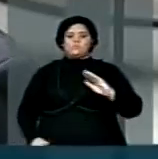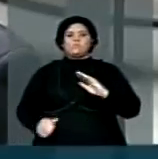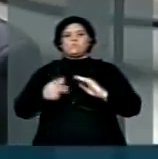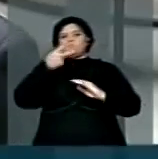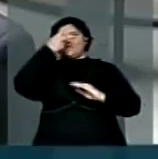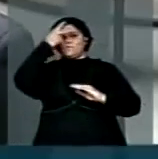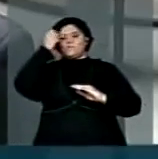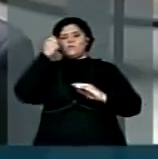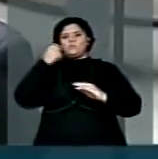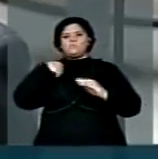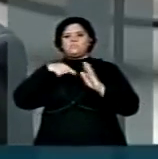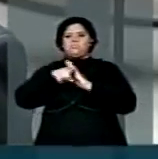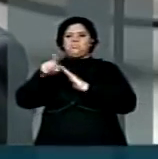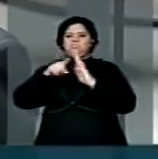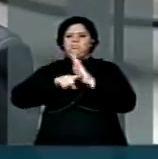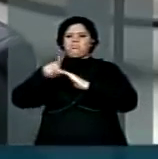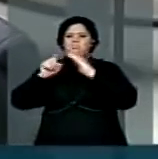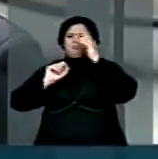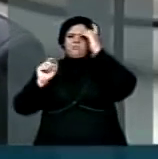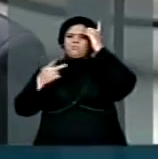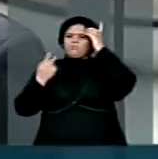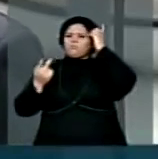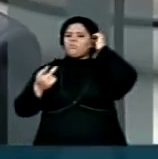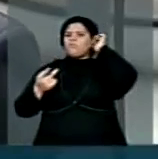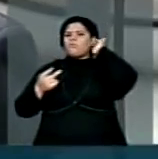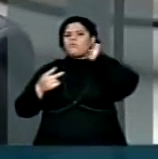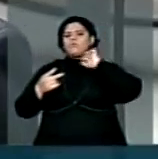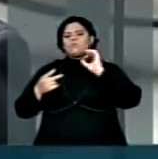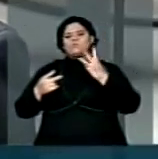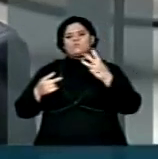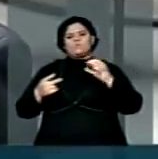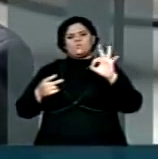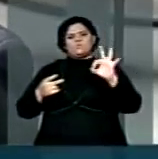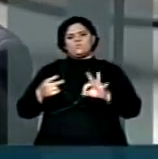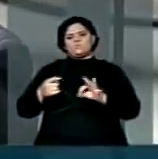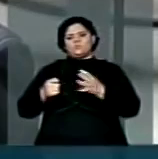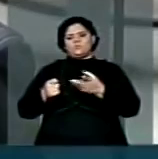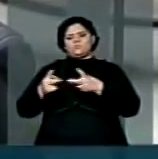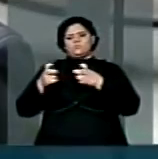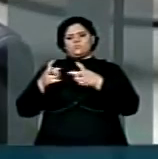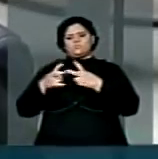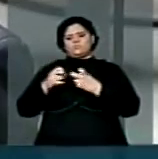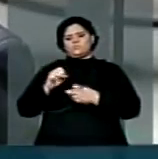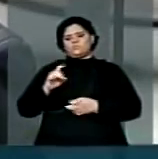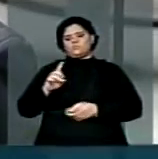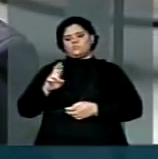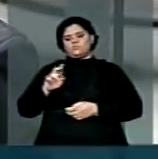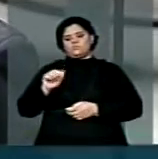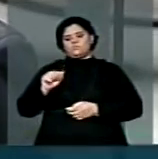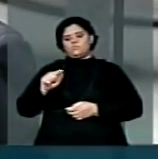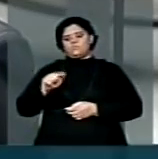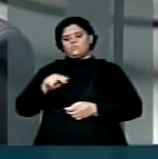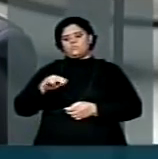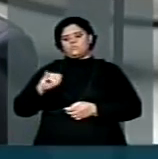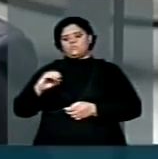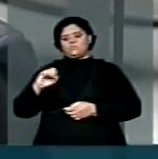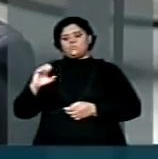decisão correta que tem de comprar 30% dos produtos orgânicos da alimentação sadia dos